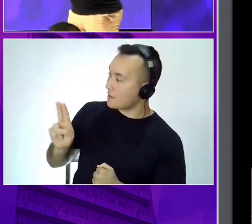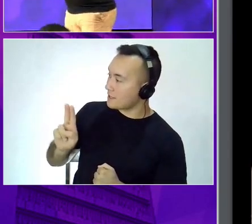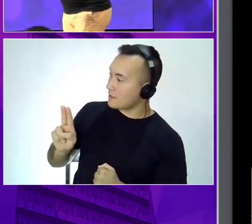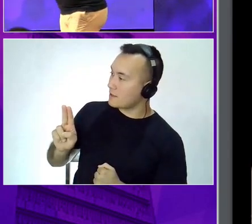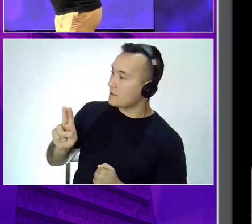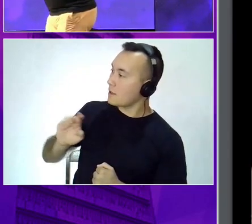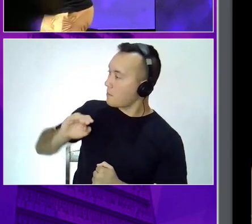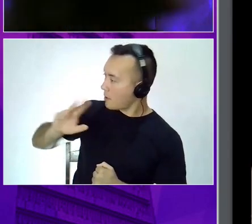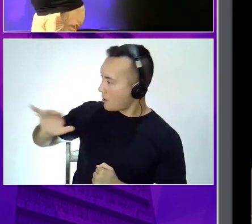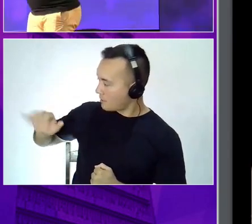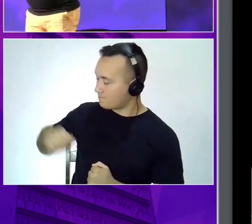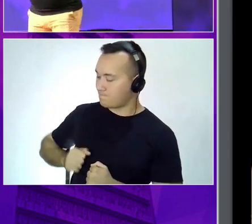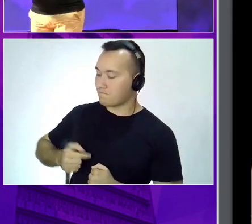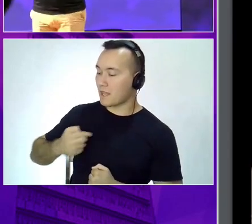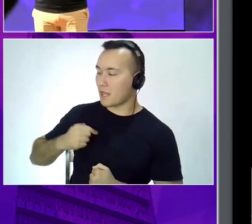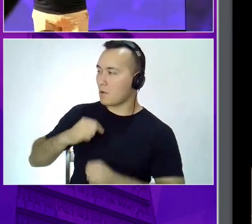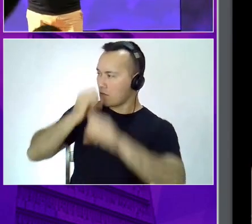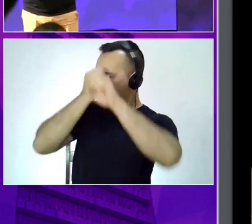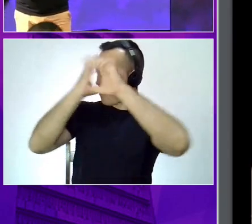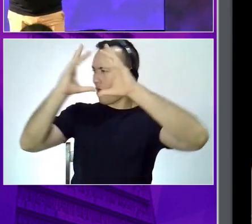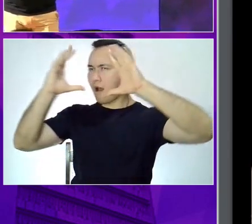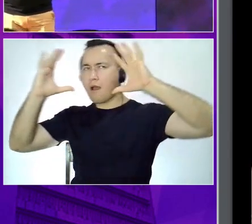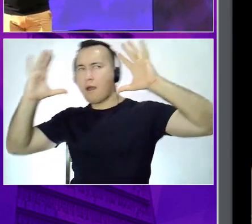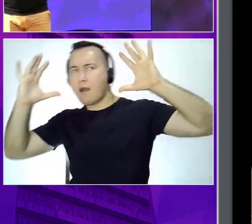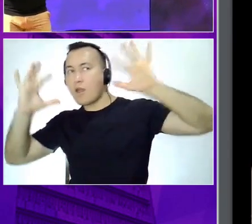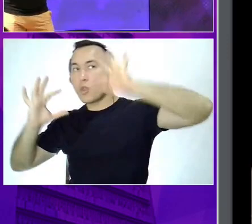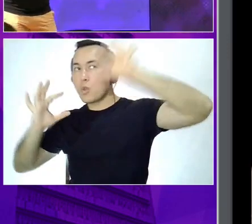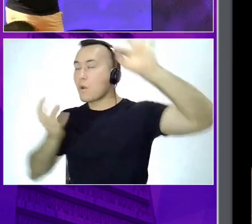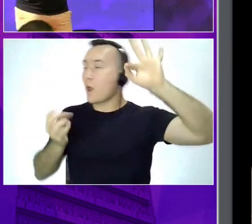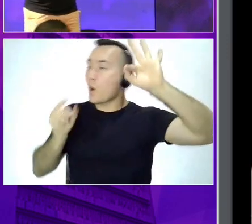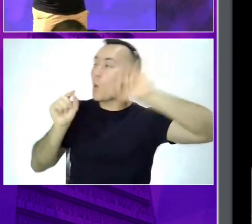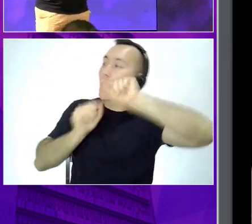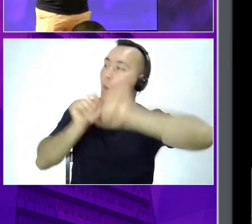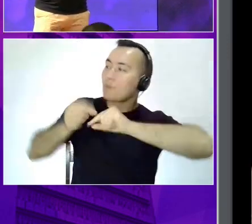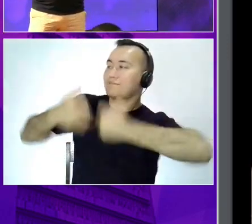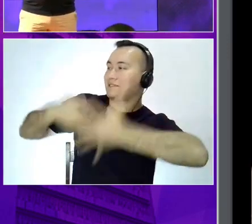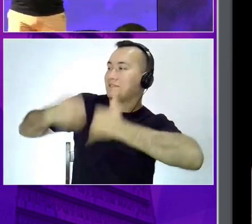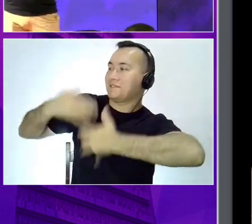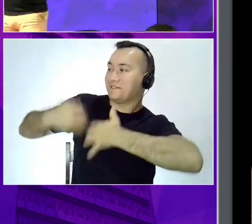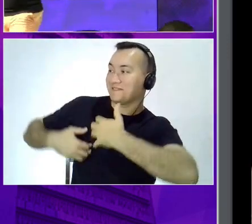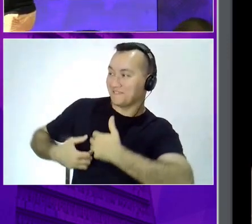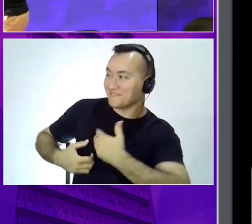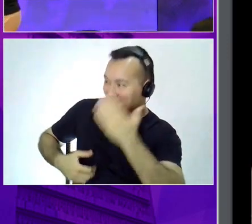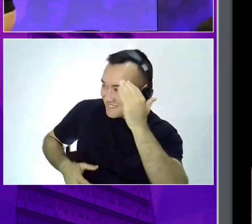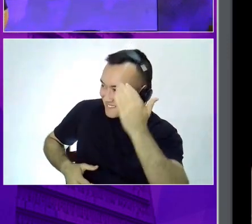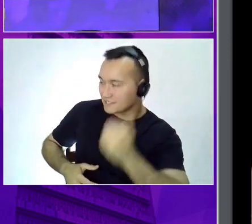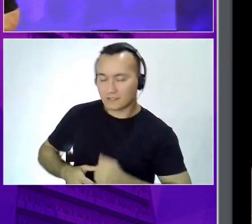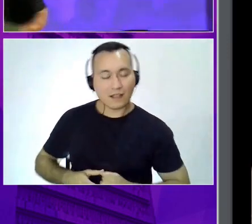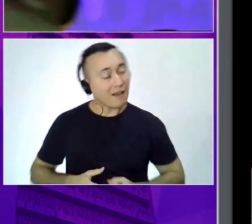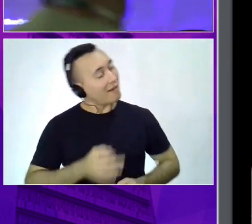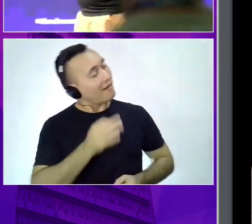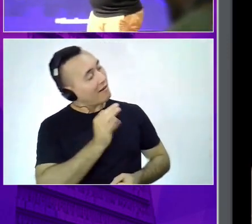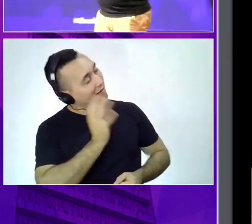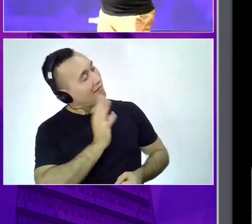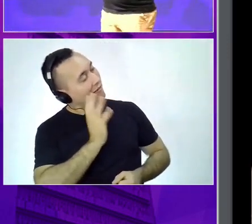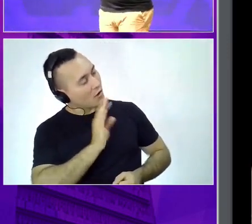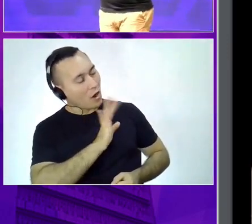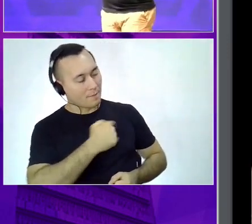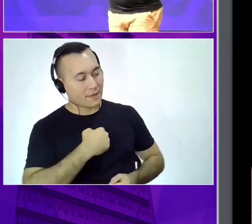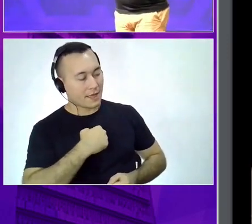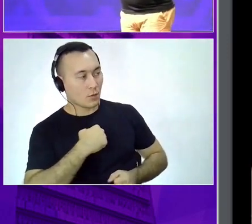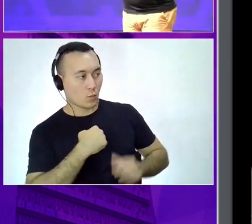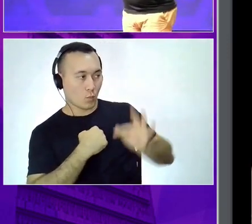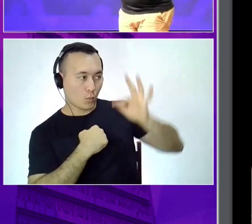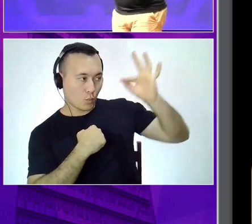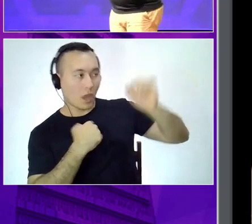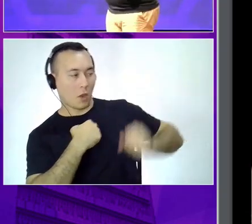carreira, pode ser qualquer coisa e mais do que isso, e mais do que isso, o meu sonho é e depois, como que eu posso te ajudar?